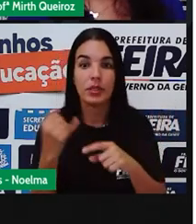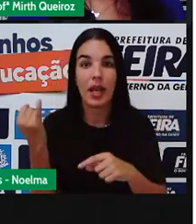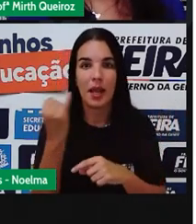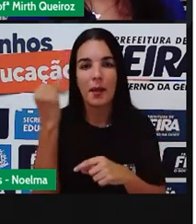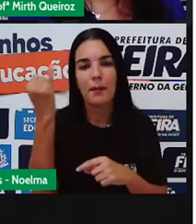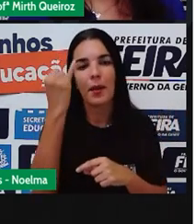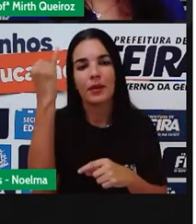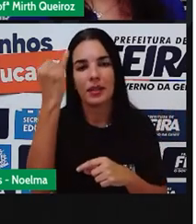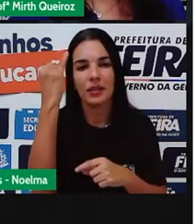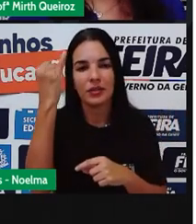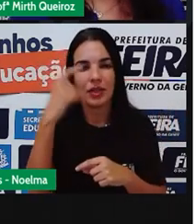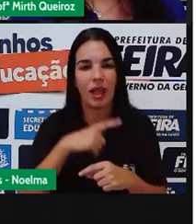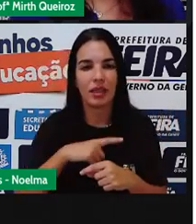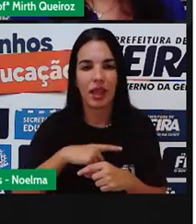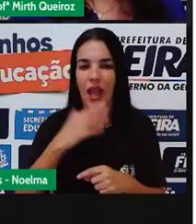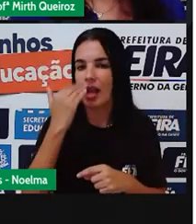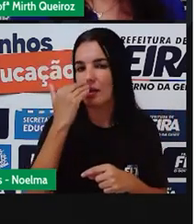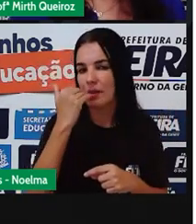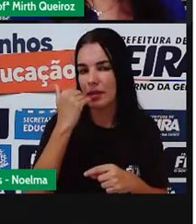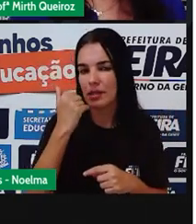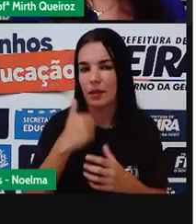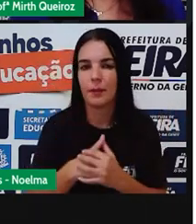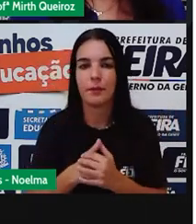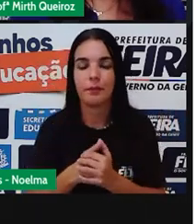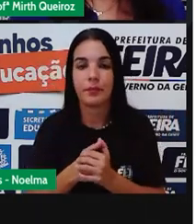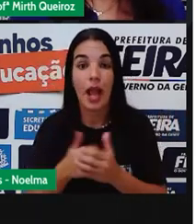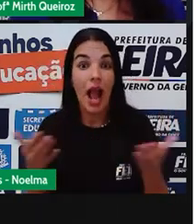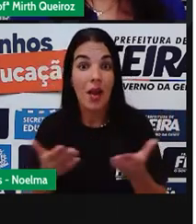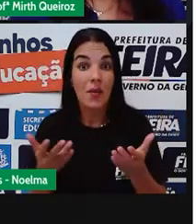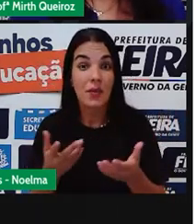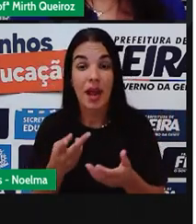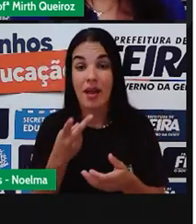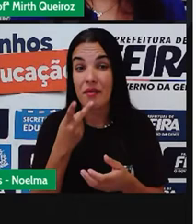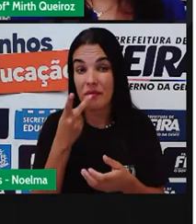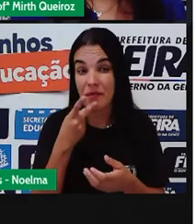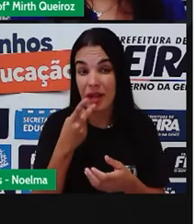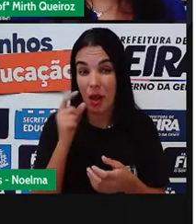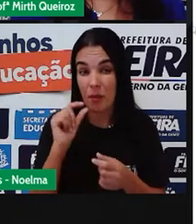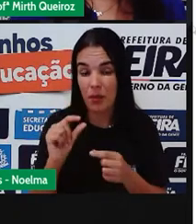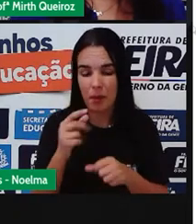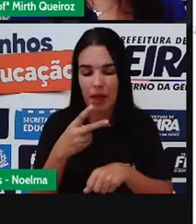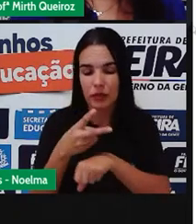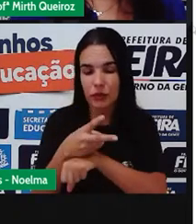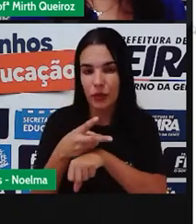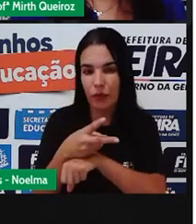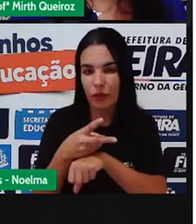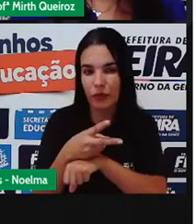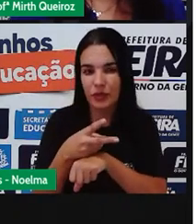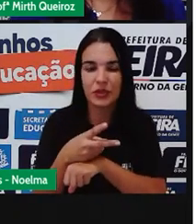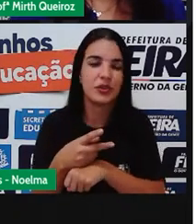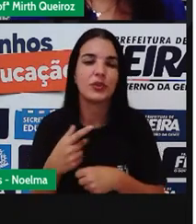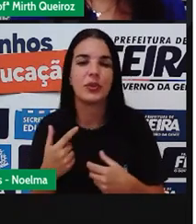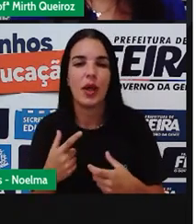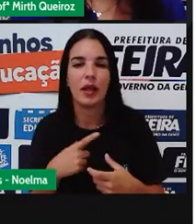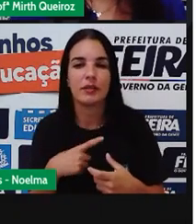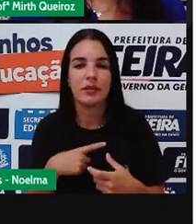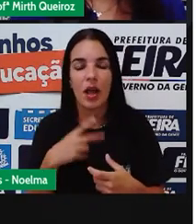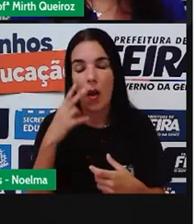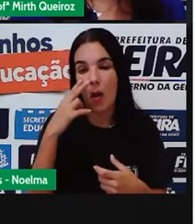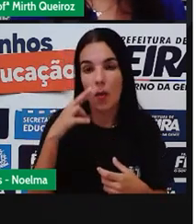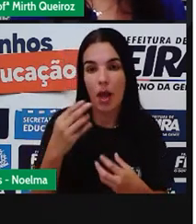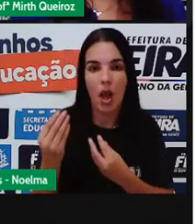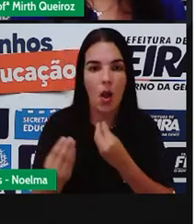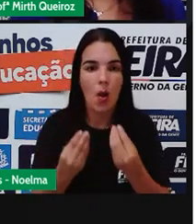é muito importante nessa fase. E vamos falar um pouquinho mais sobre isso, sobre a puberdade